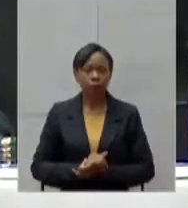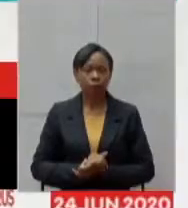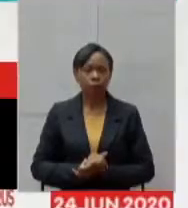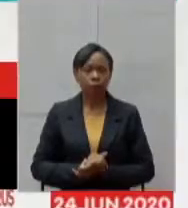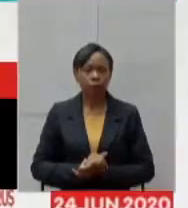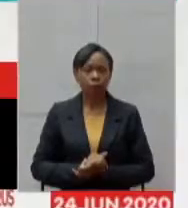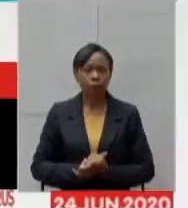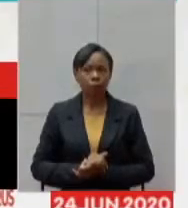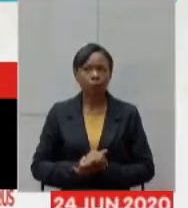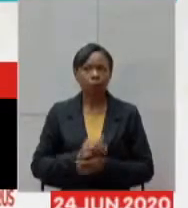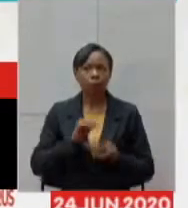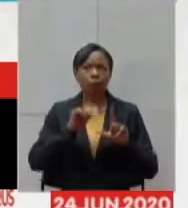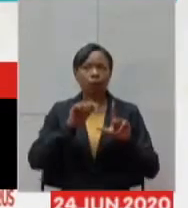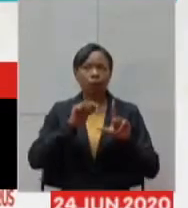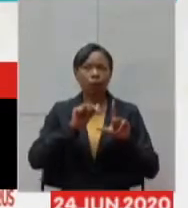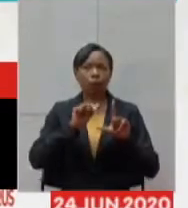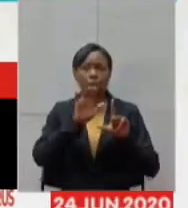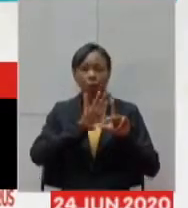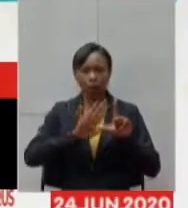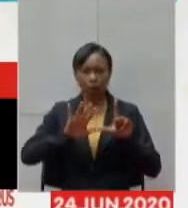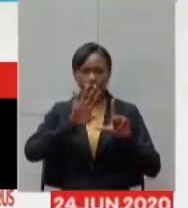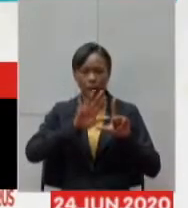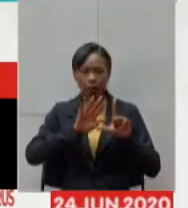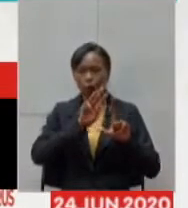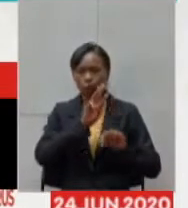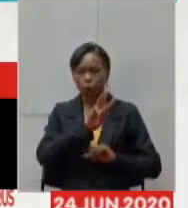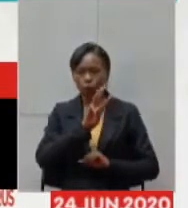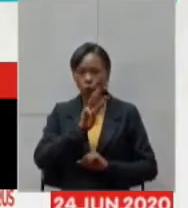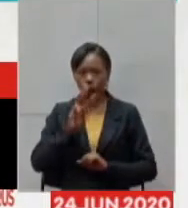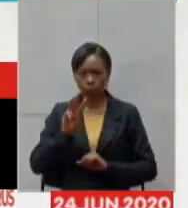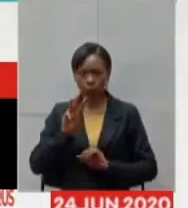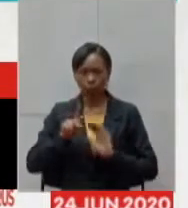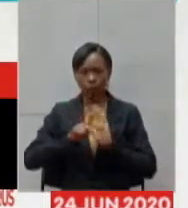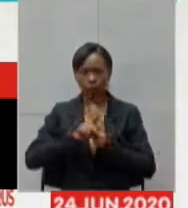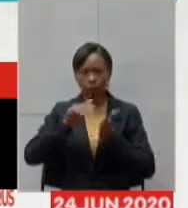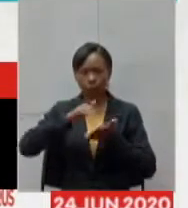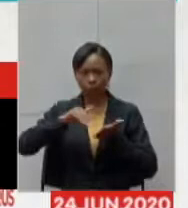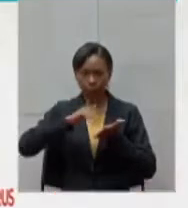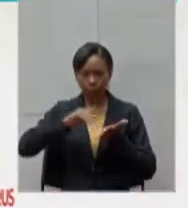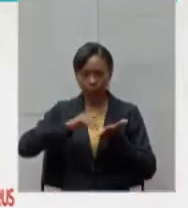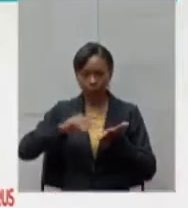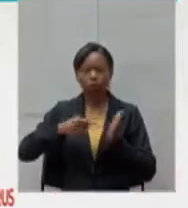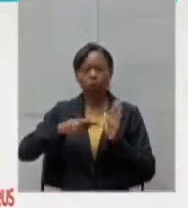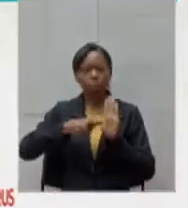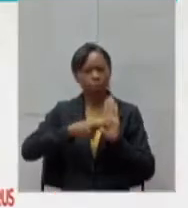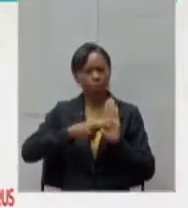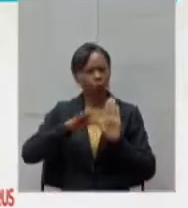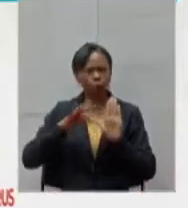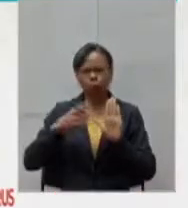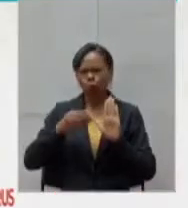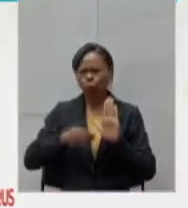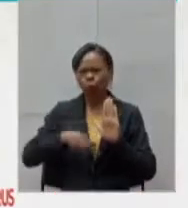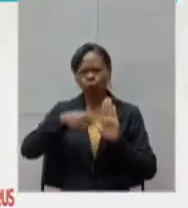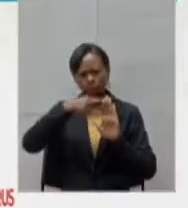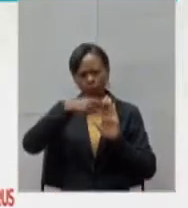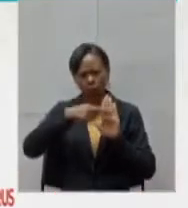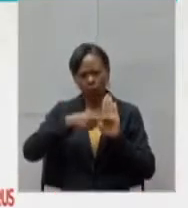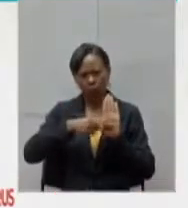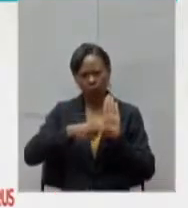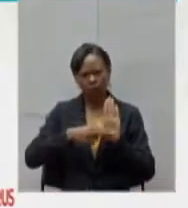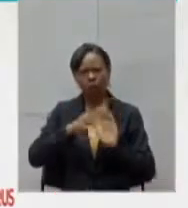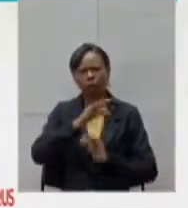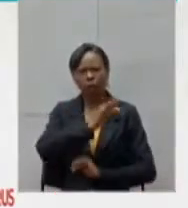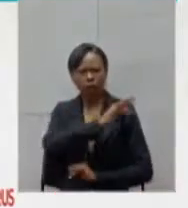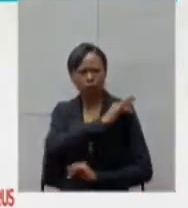plataforma, que é o site da Secretaria. Ali nós temos todas as notas técnicas, temos todos os